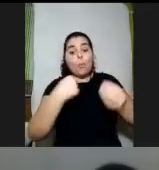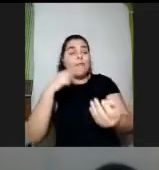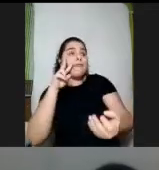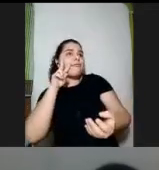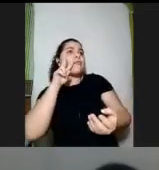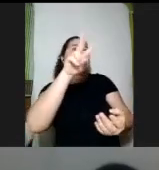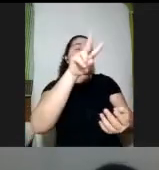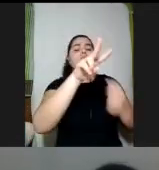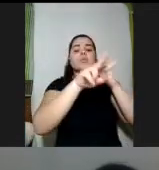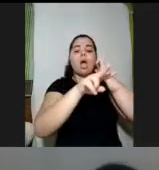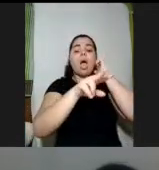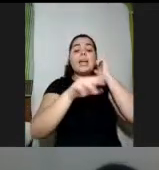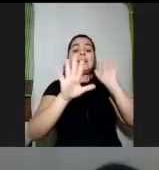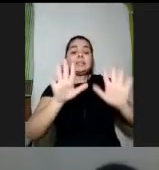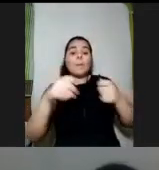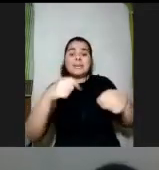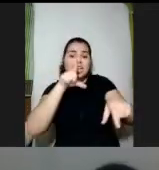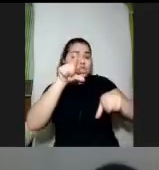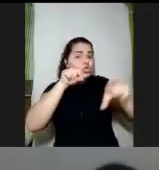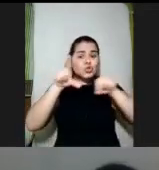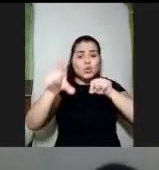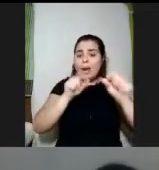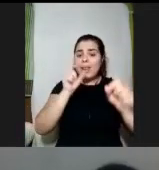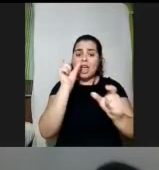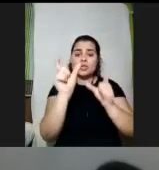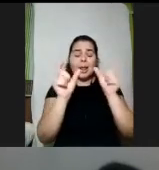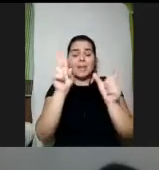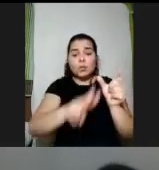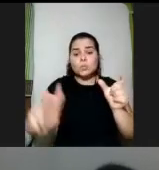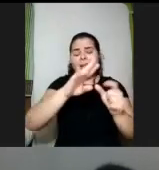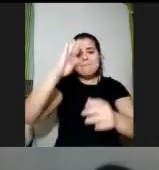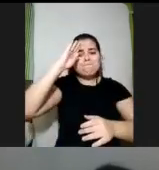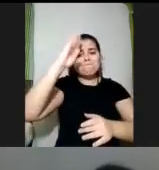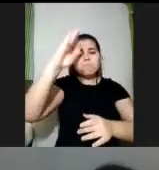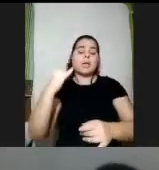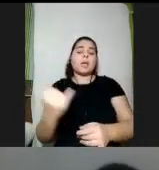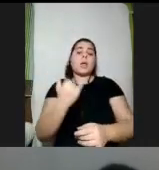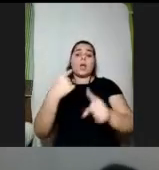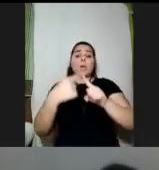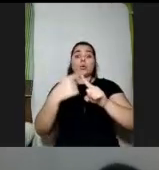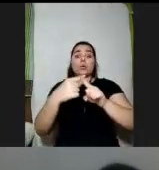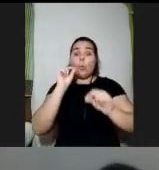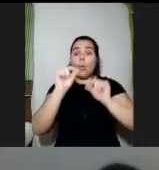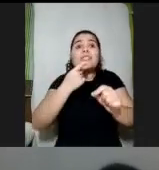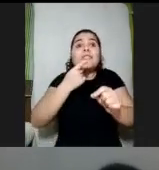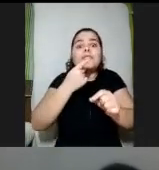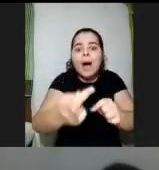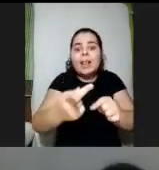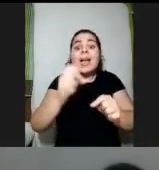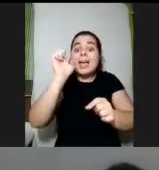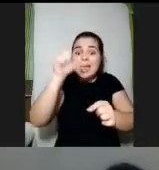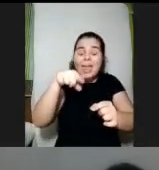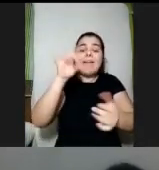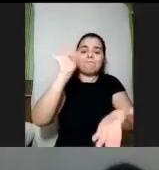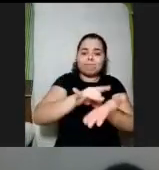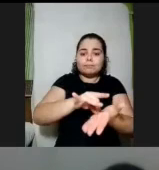escolher as palavras para sempre na vida é muito importante porque aquilo que a gente fala é o que a gente fala ainda que a gente não quer dizer e